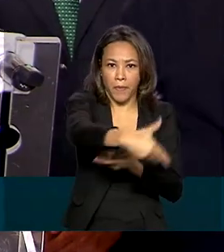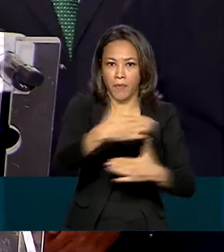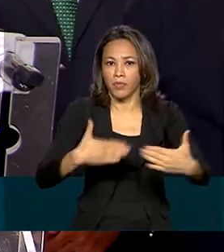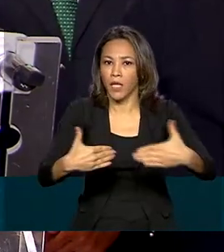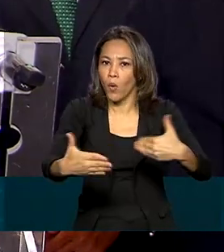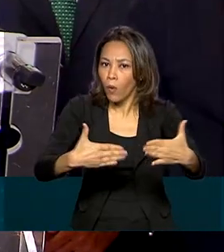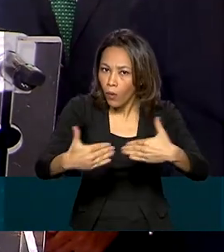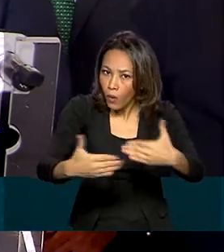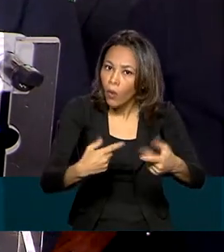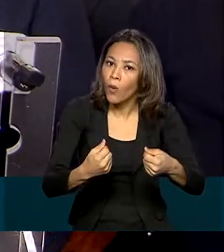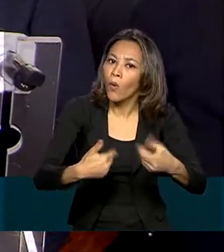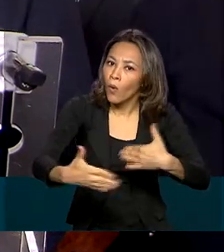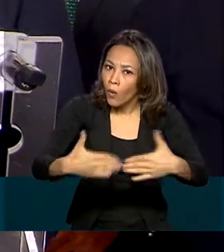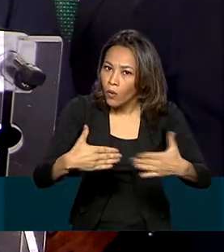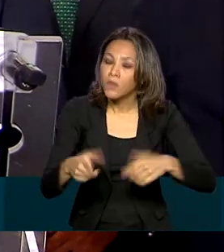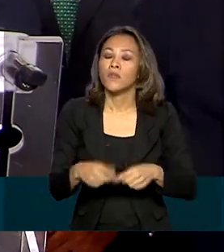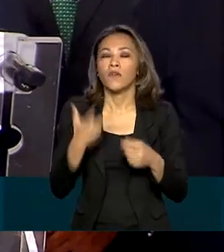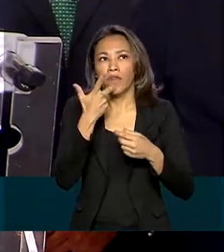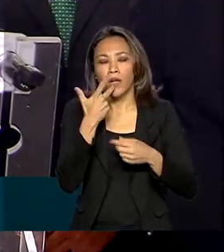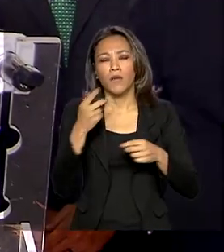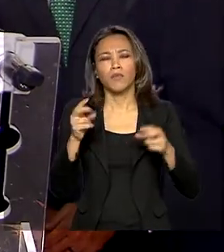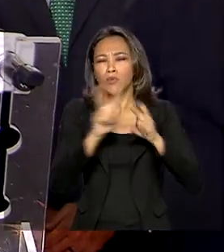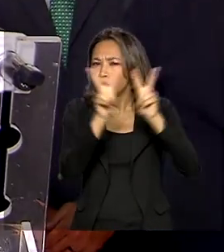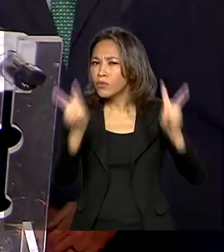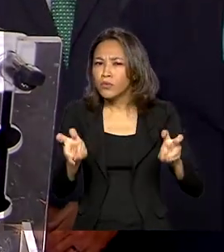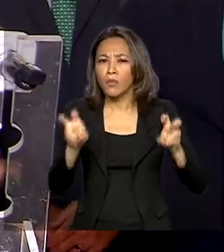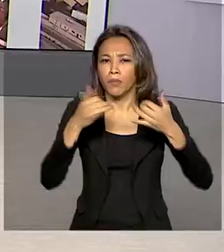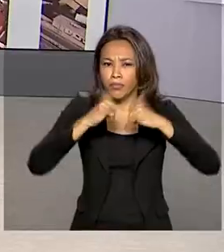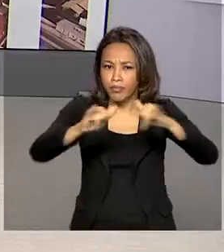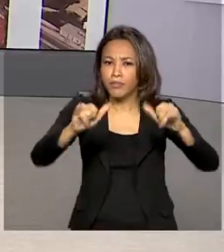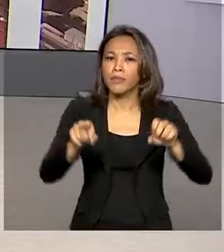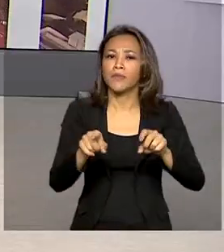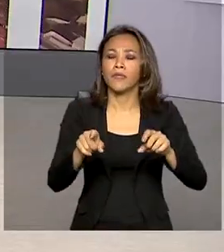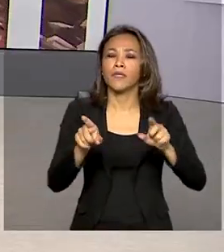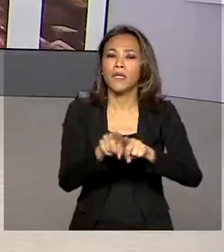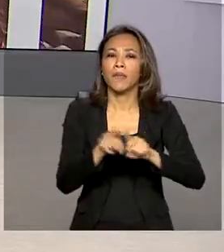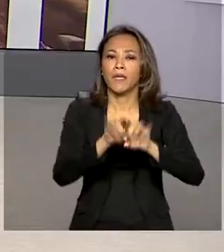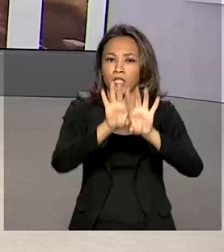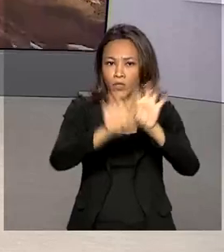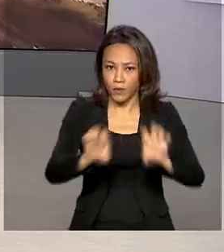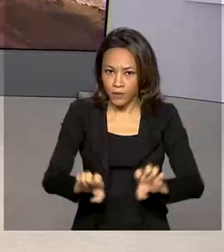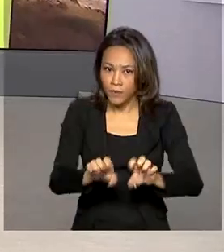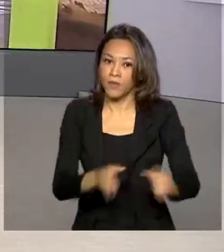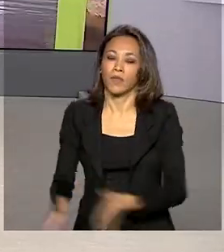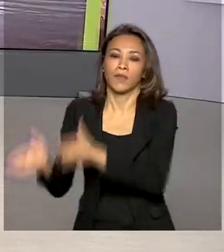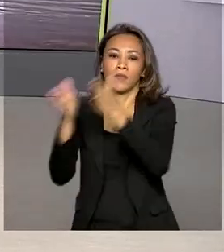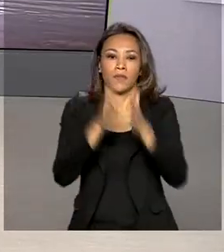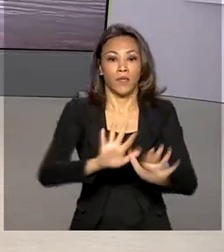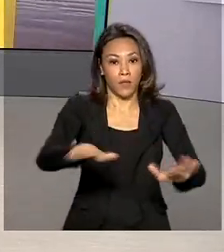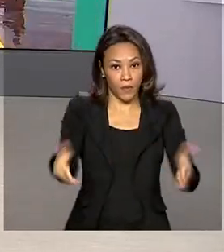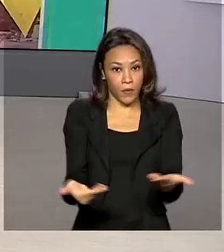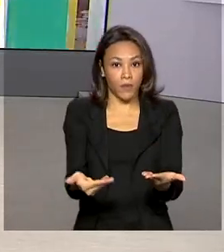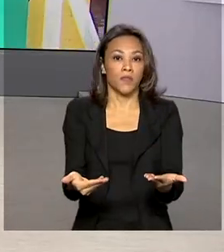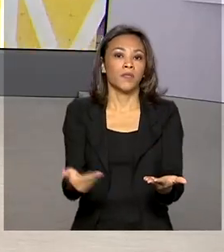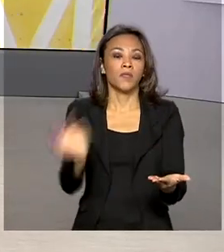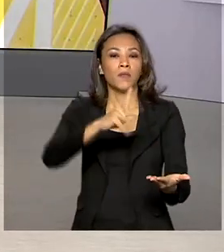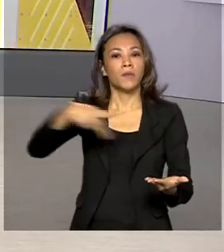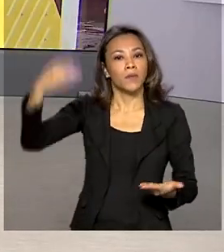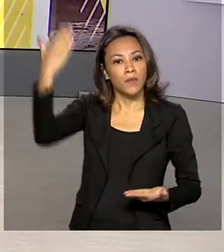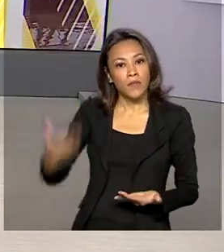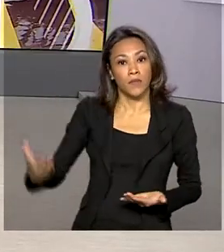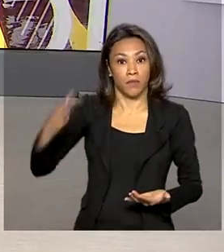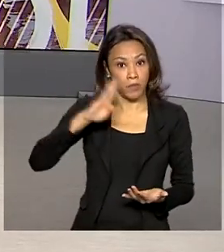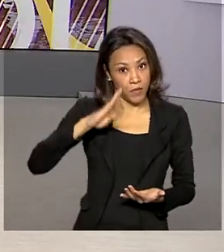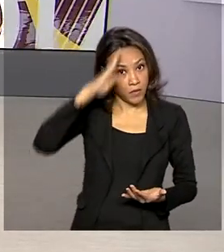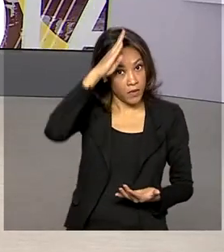Falamos um pouco de energia também e de infraestrutura. Hoje o presidente Jair Bolsonaro estará nos estados